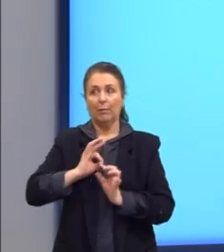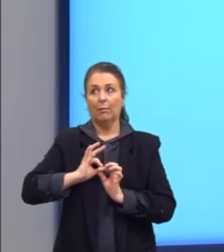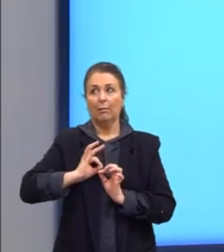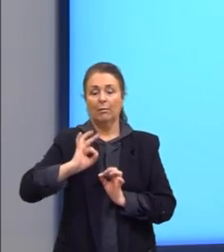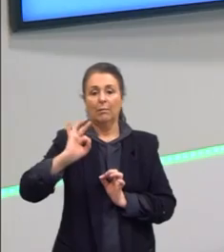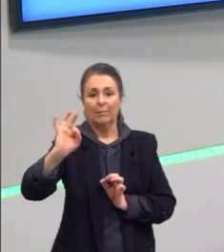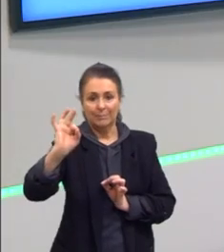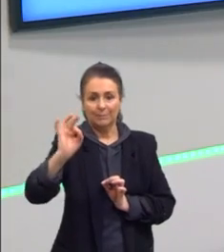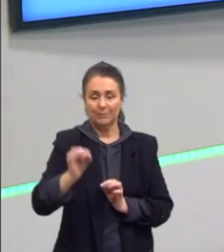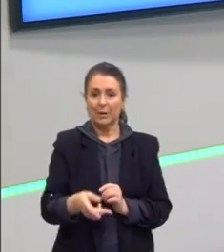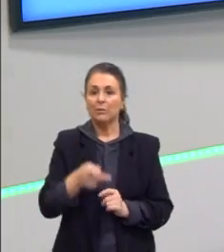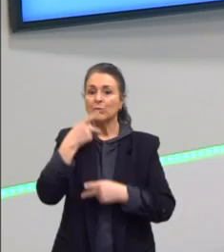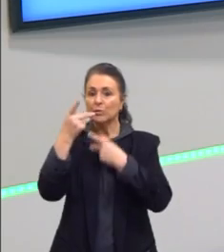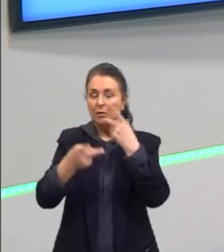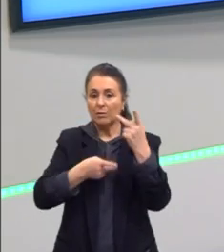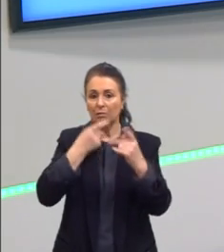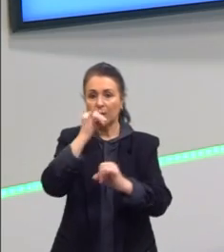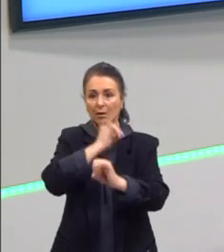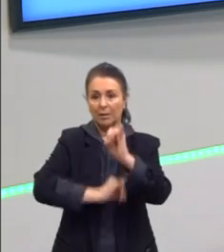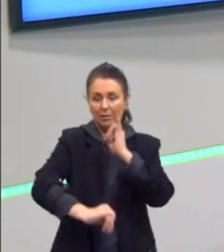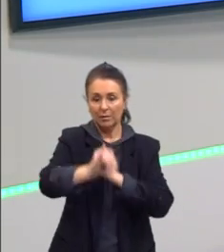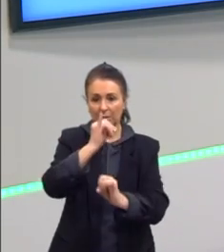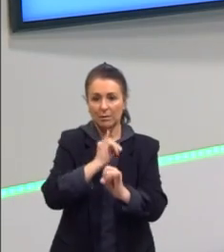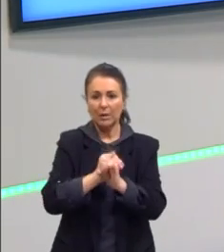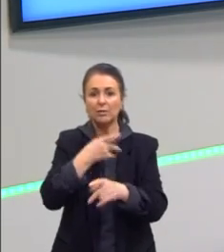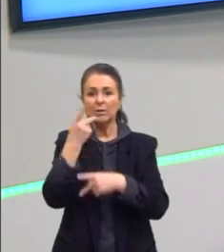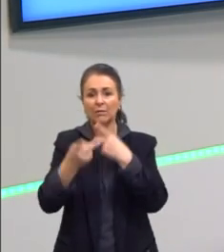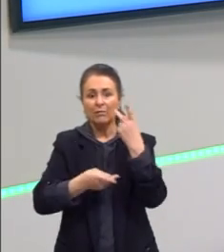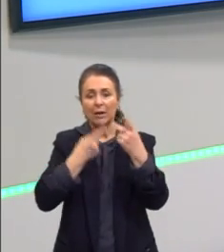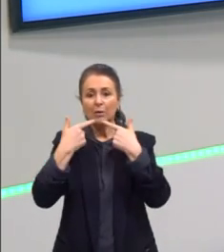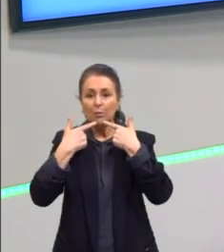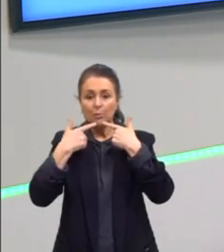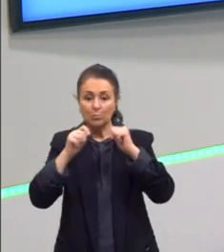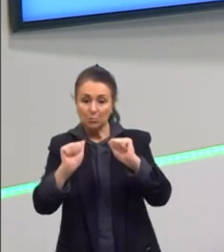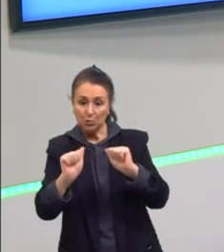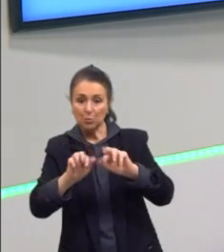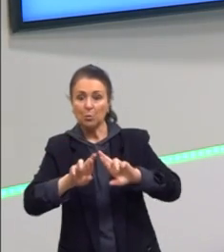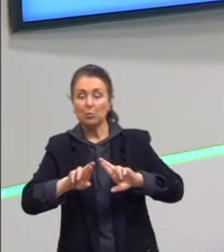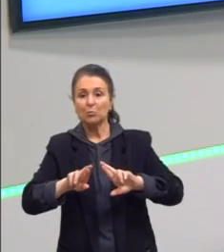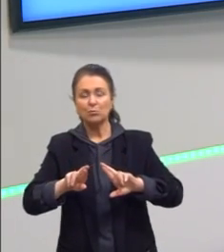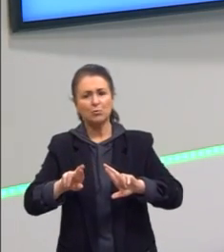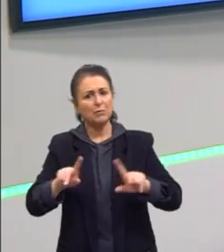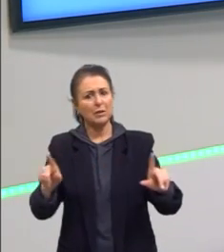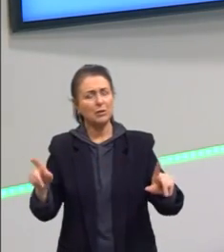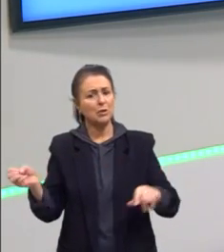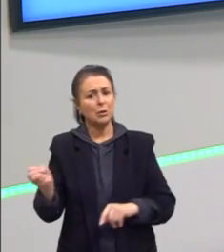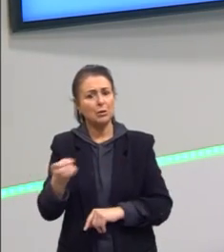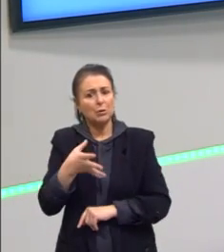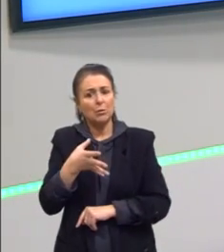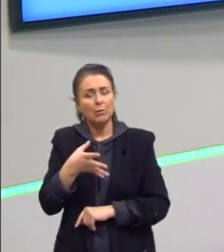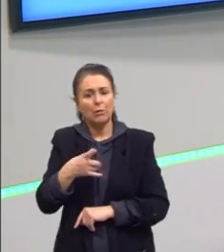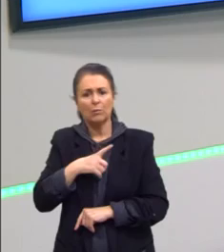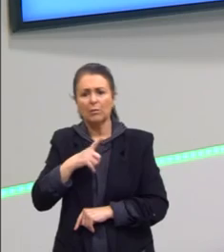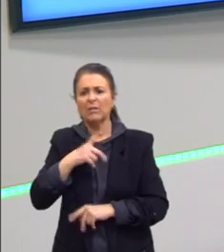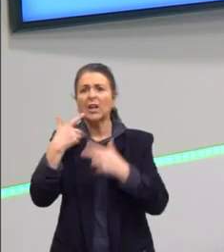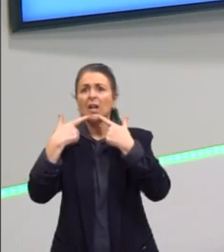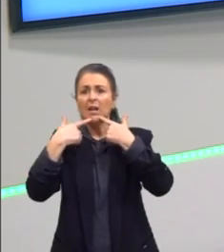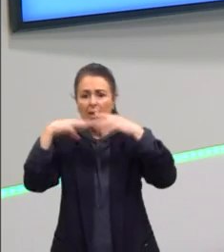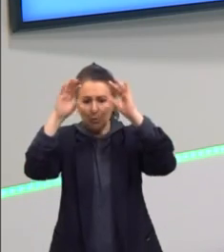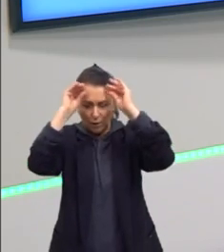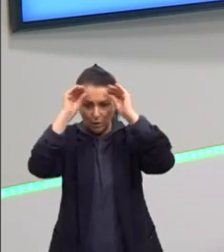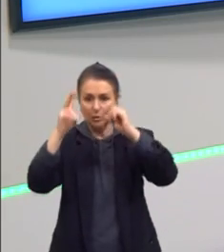E quando a gente fala internet, a gente está falando aí de um mundo linguístico novo. A gente não está só falando de linguagem